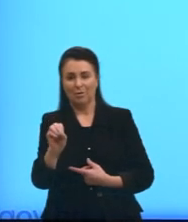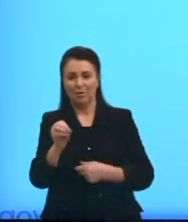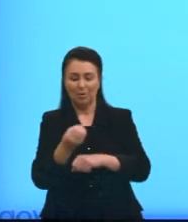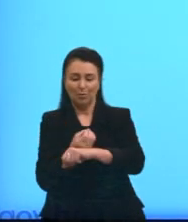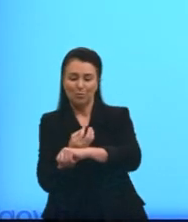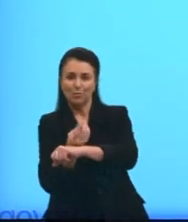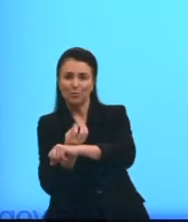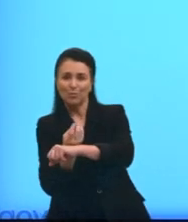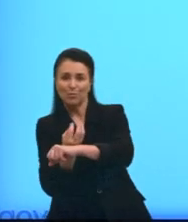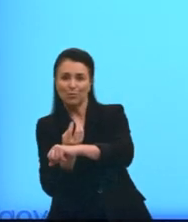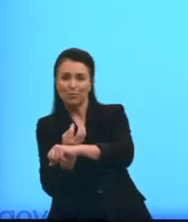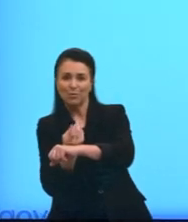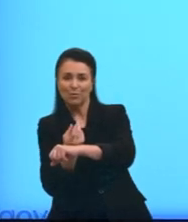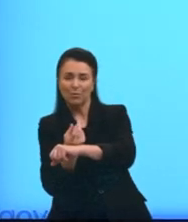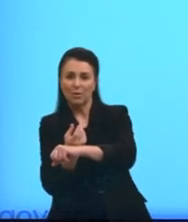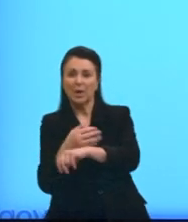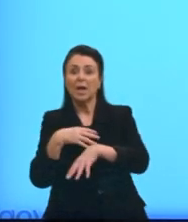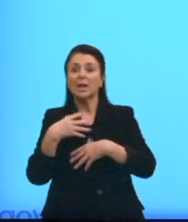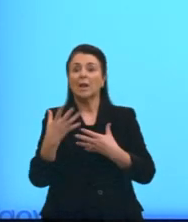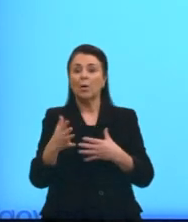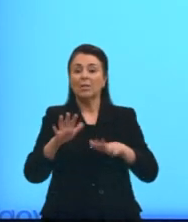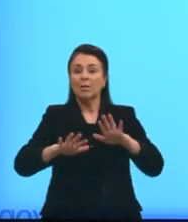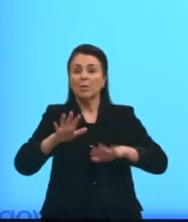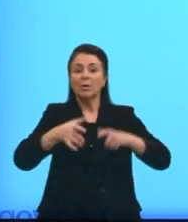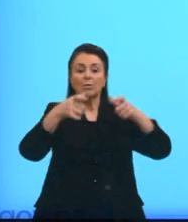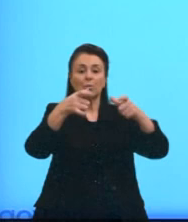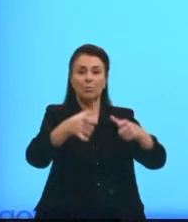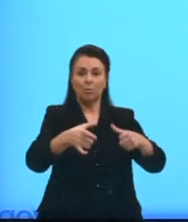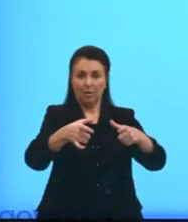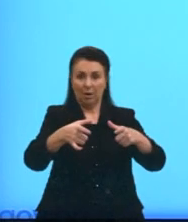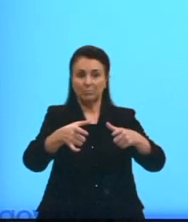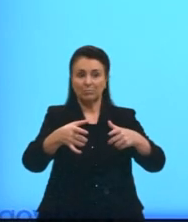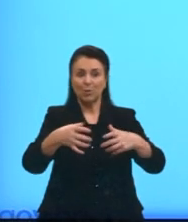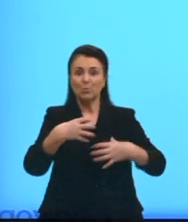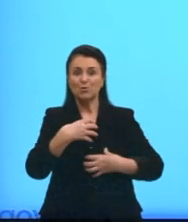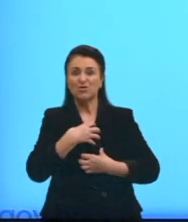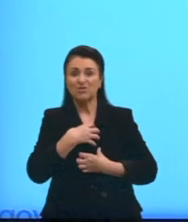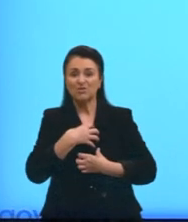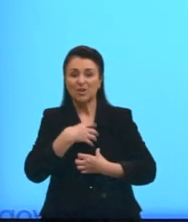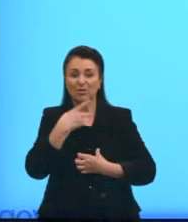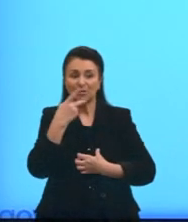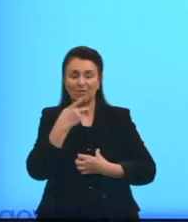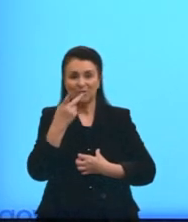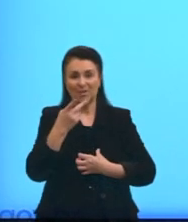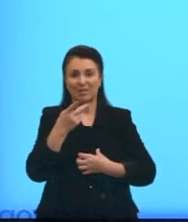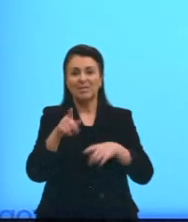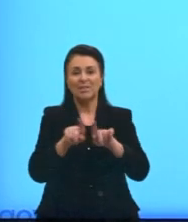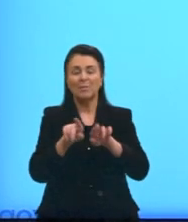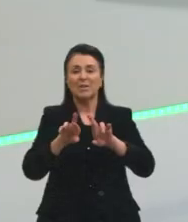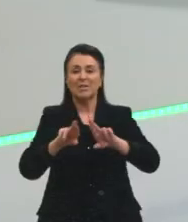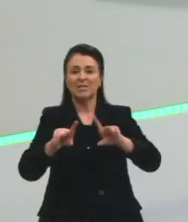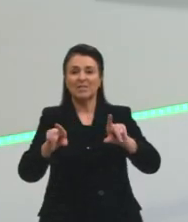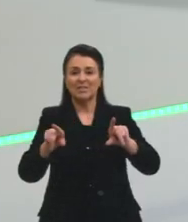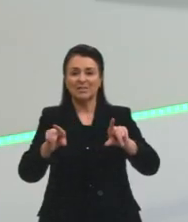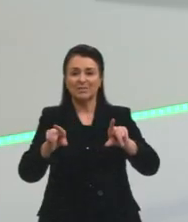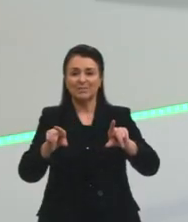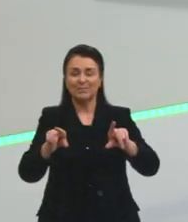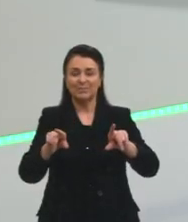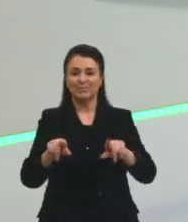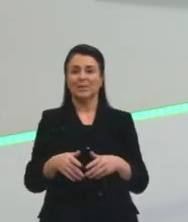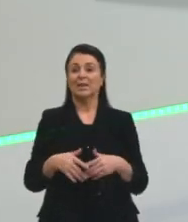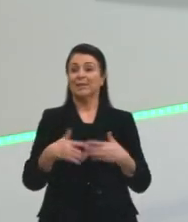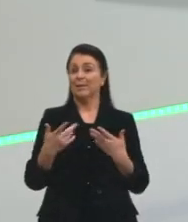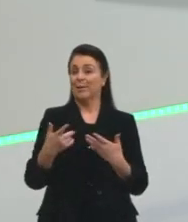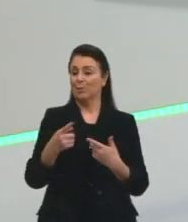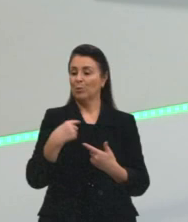colocam falantes em situações linguísticas diferentes também. Bem, provavelmente, quando a gente